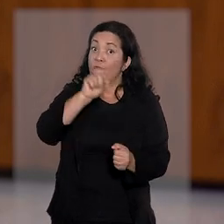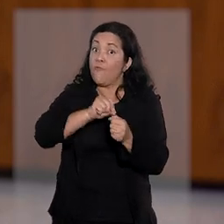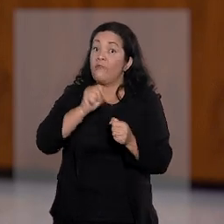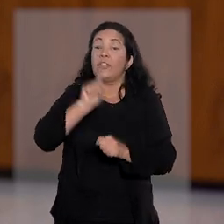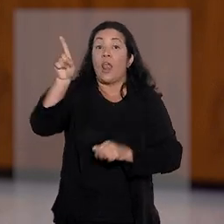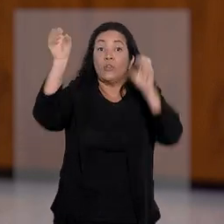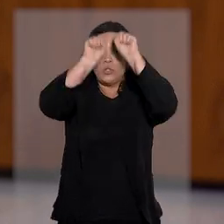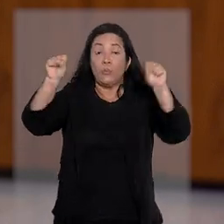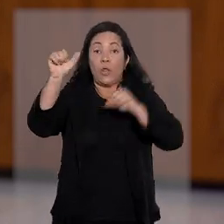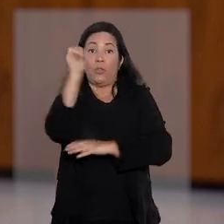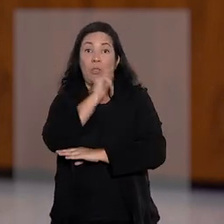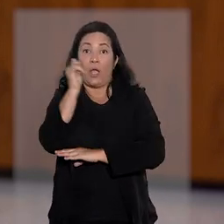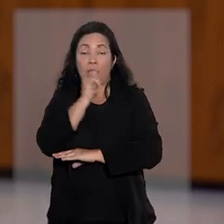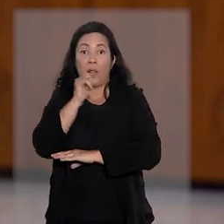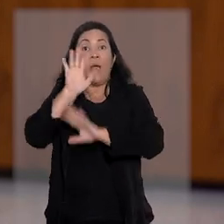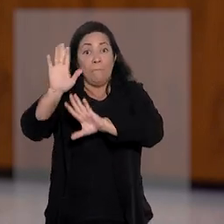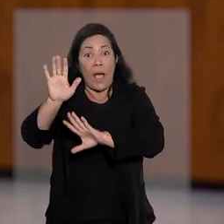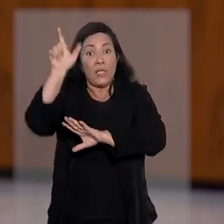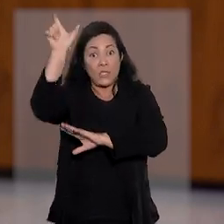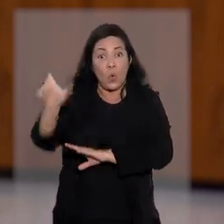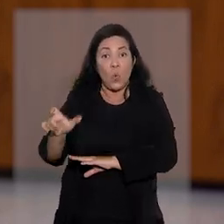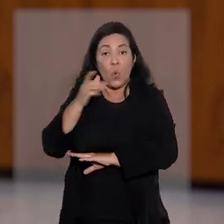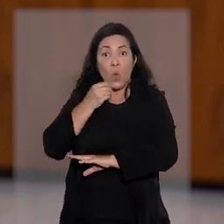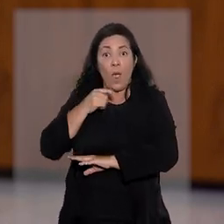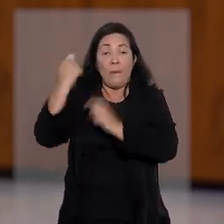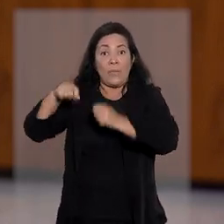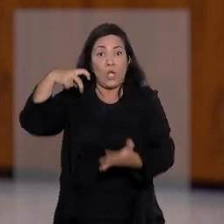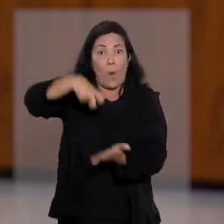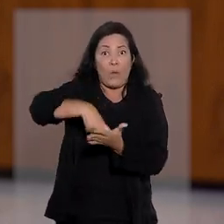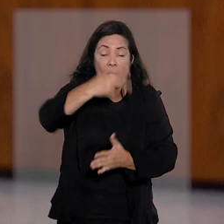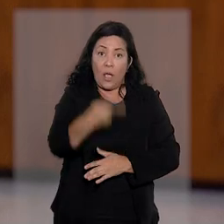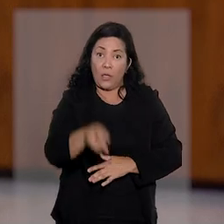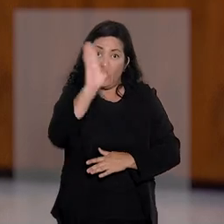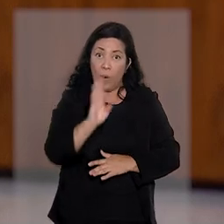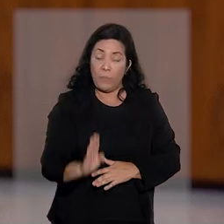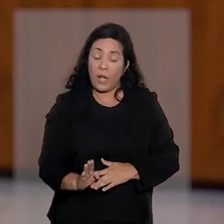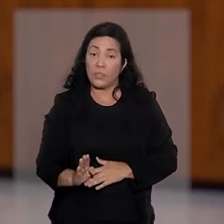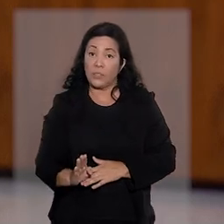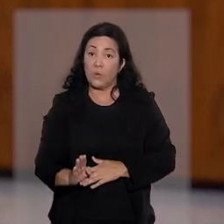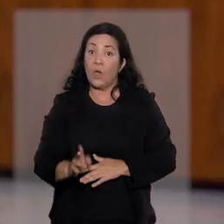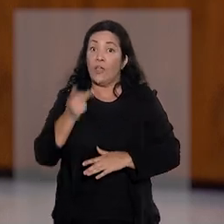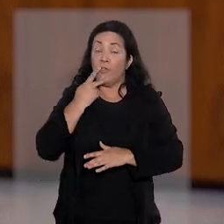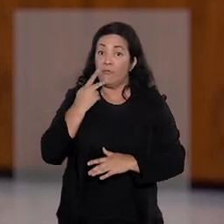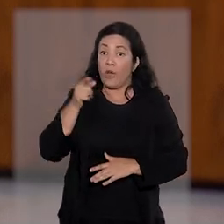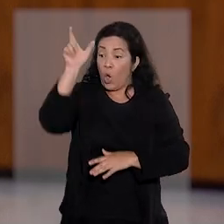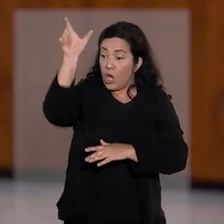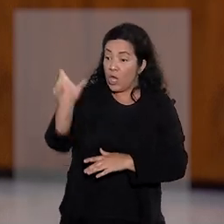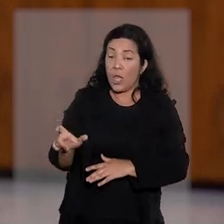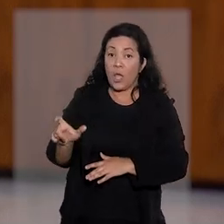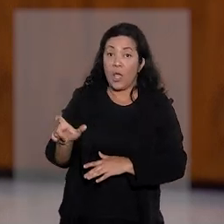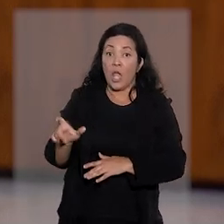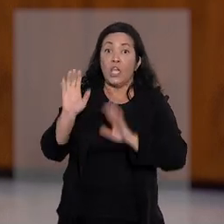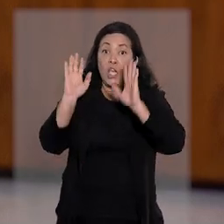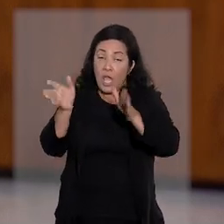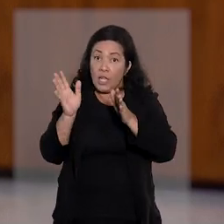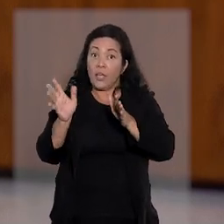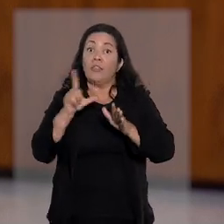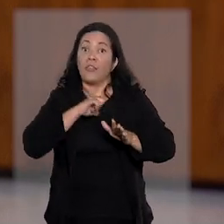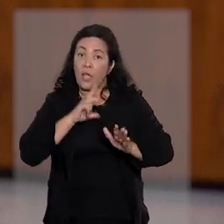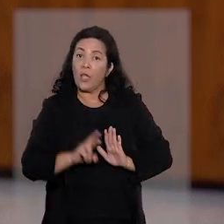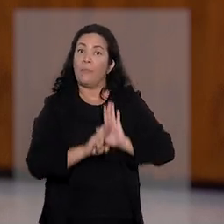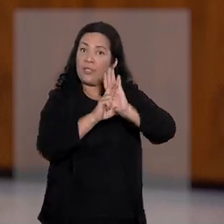Itália para que a pena possa ser cumprida no Brasil. O relator apontou, entre outras coisas, que o jogador foi devidamente